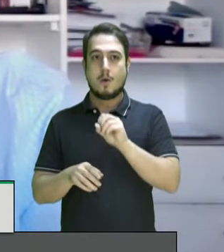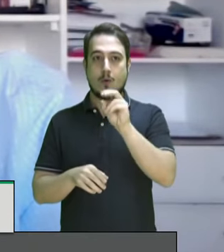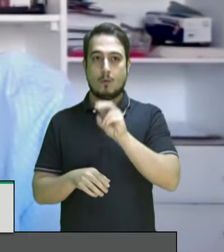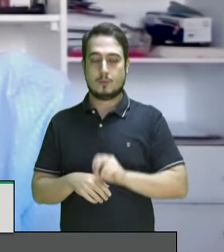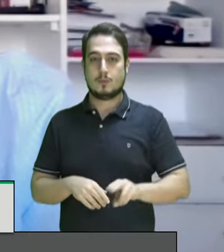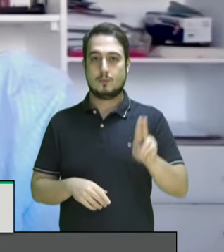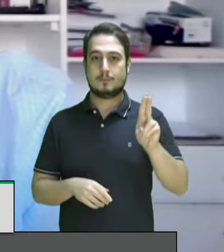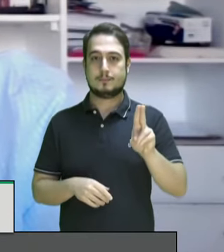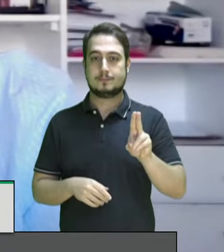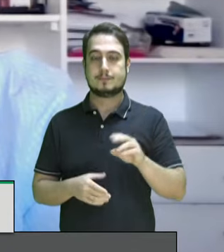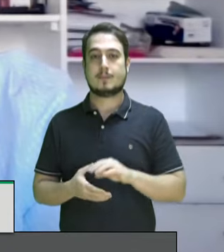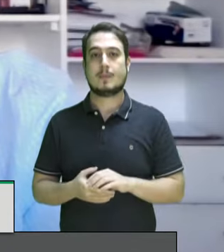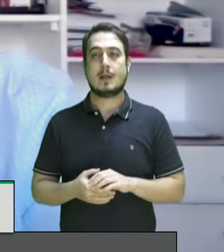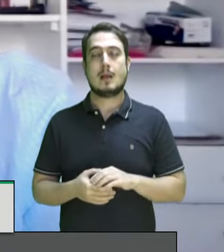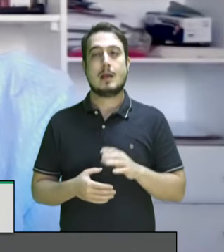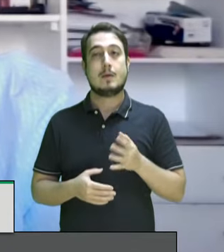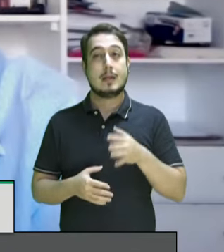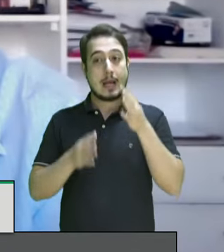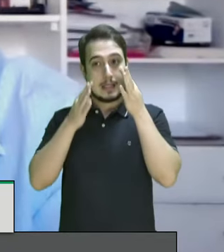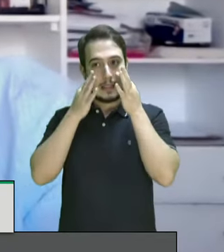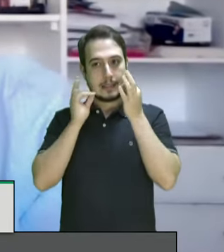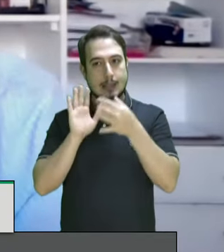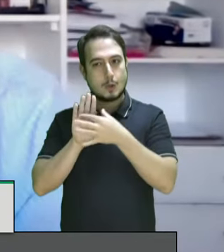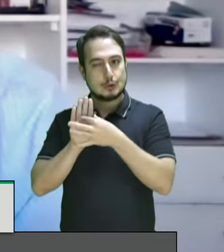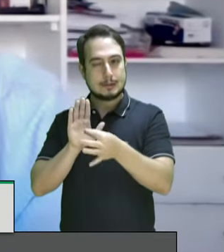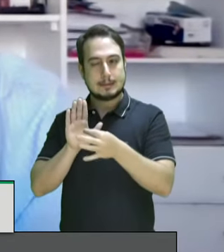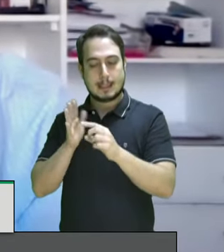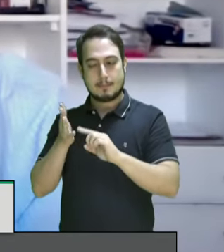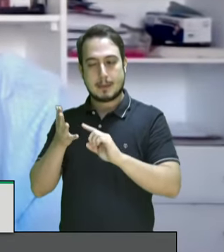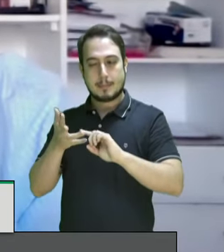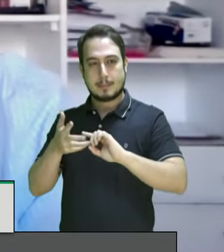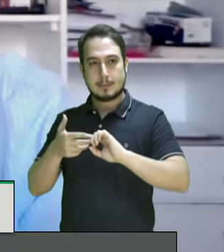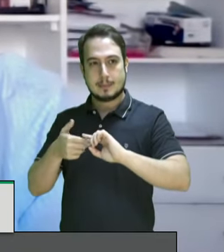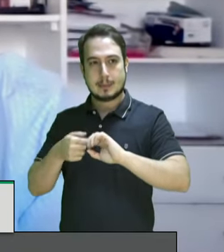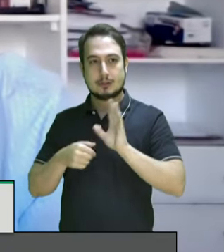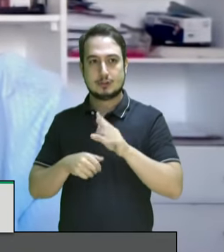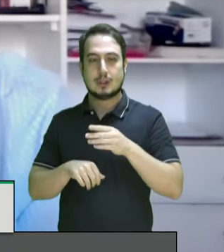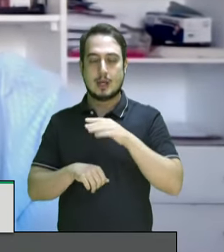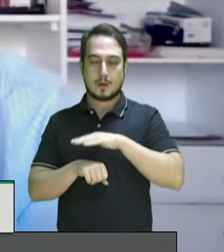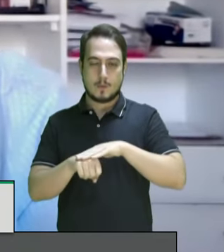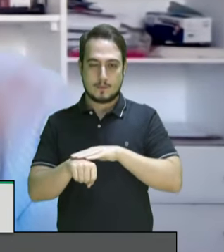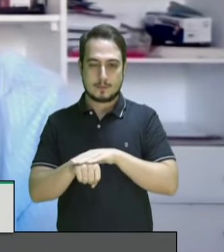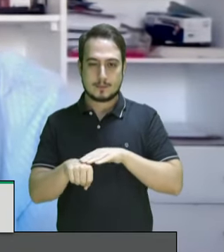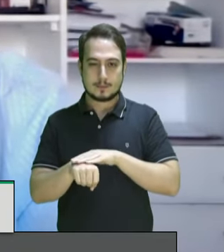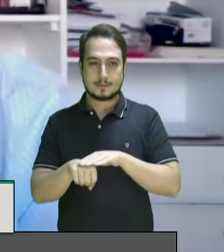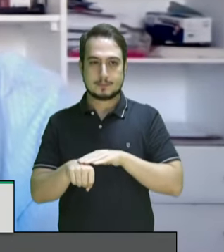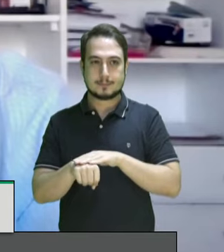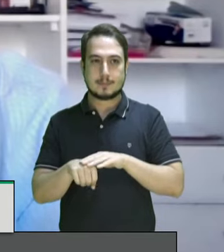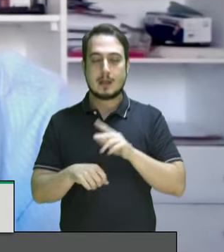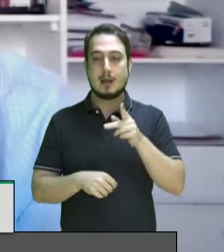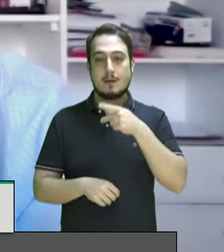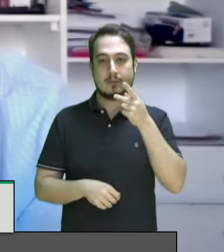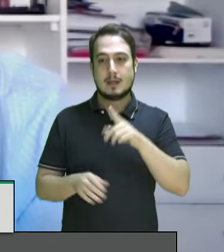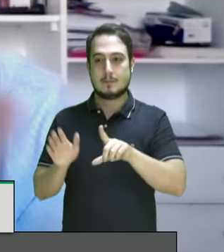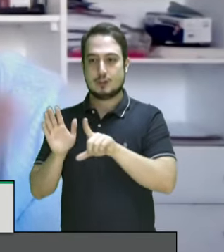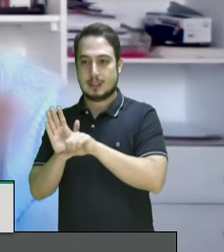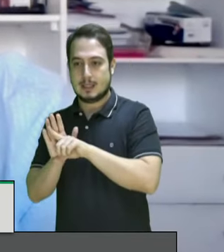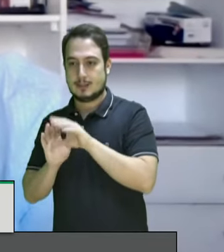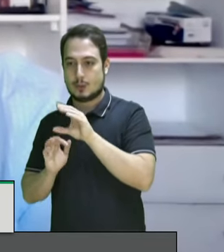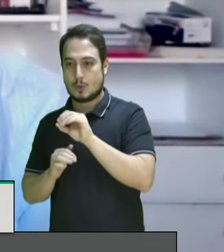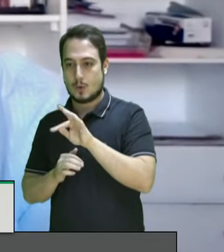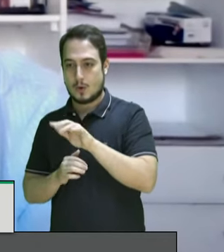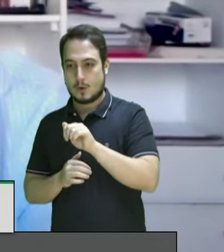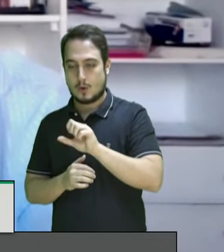Unidas então eu queria chamar a atenção aqui dentro desses vários aspectos que foram levantados aqui se falou de lei de cotas aqui se